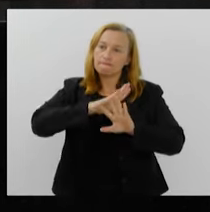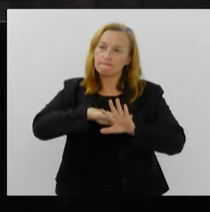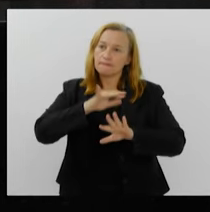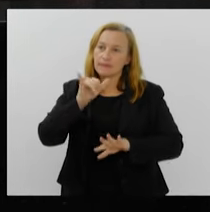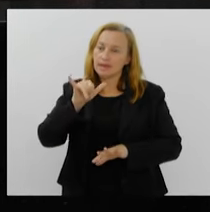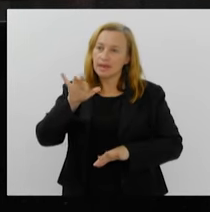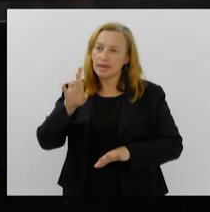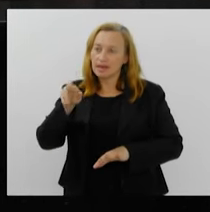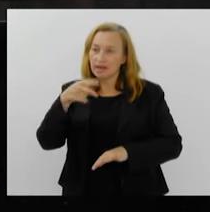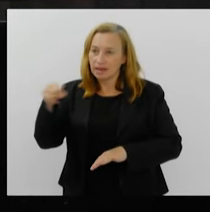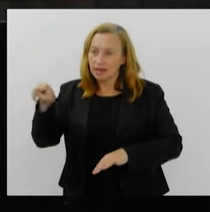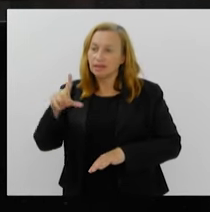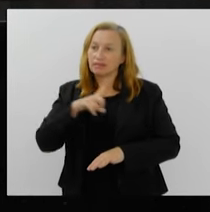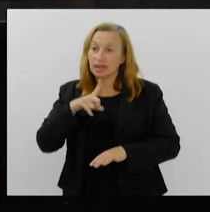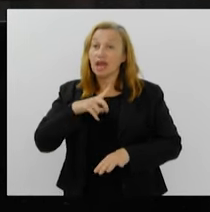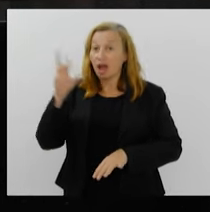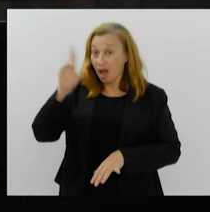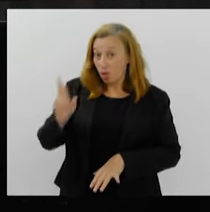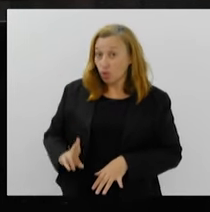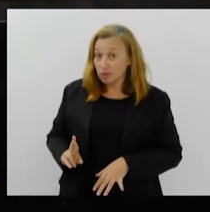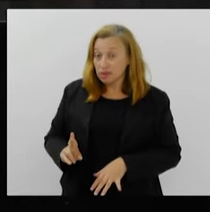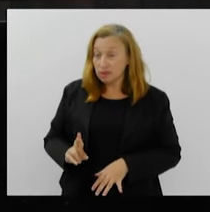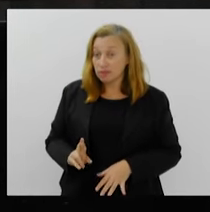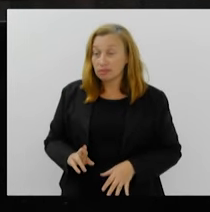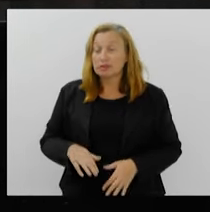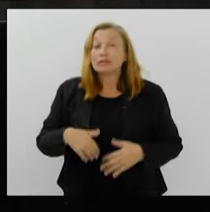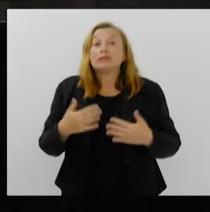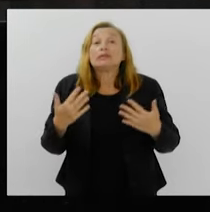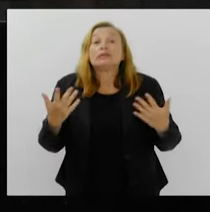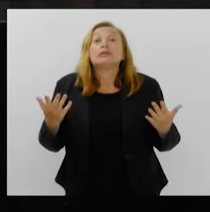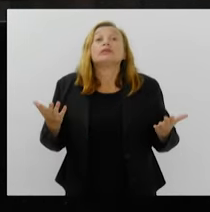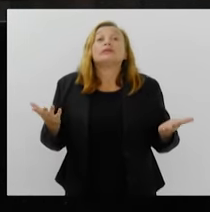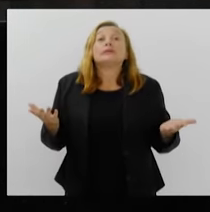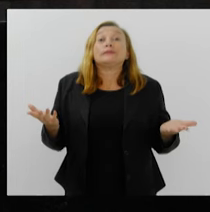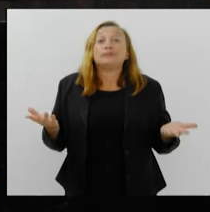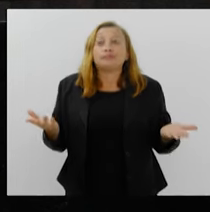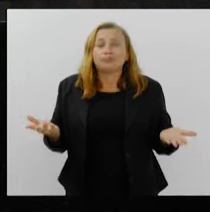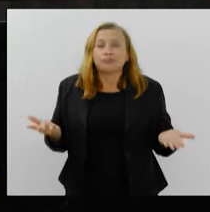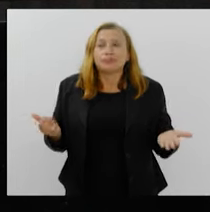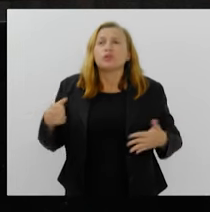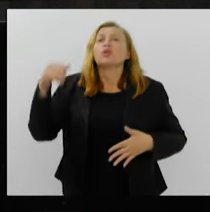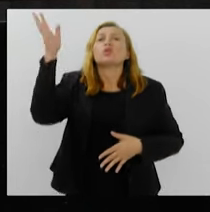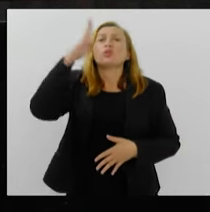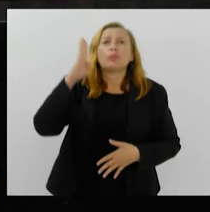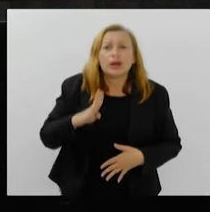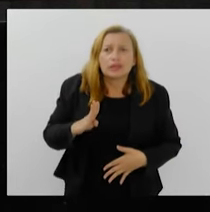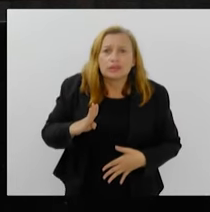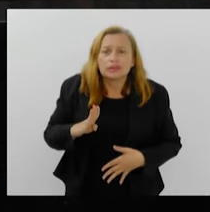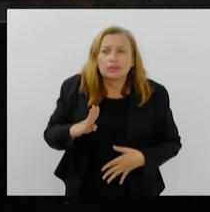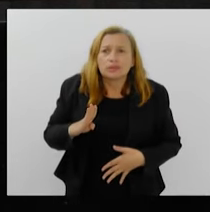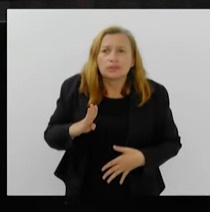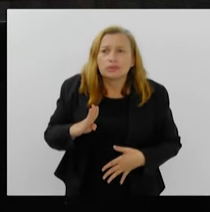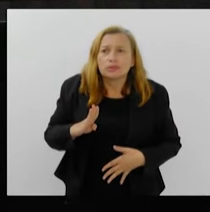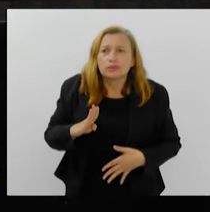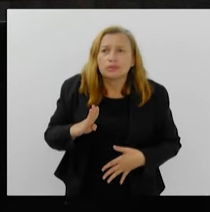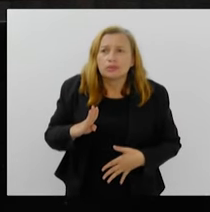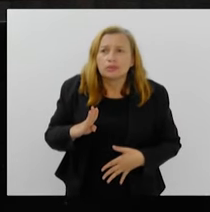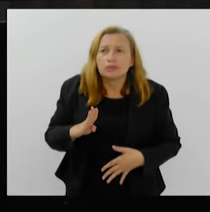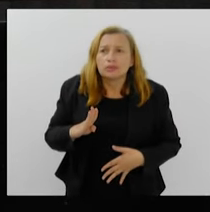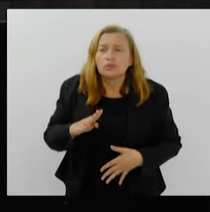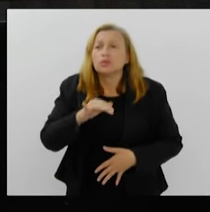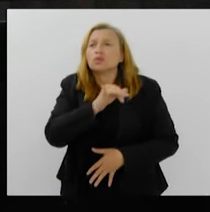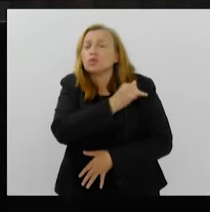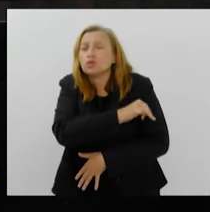tem a Rússia. Ora, e o Brasil? Vocês perguntam, mas o Brasil, e o Rio de